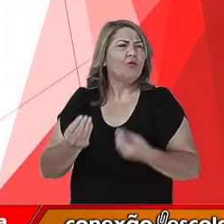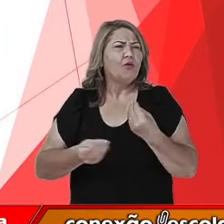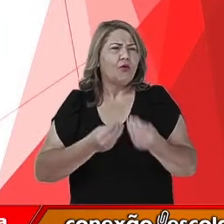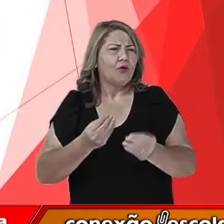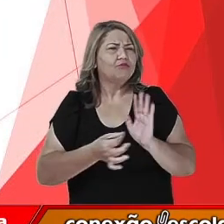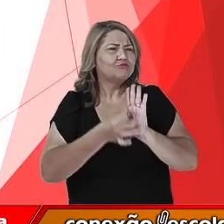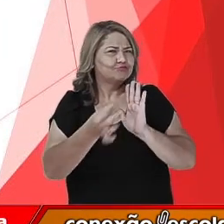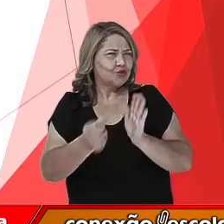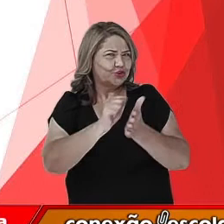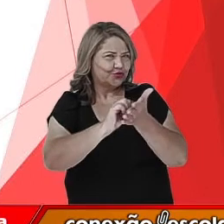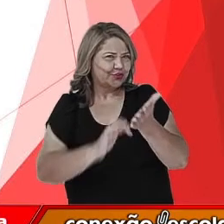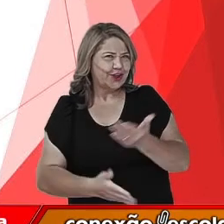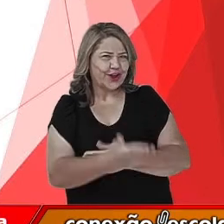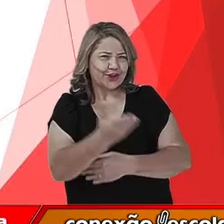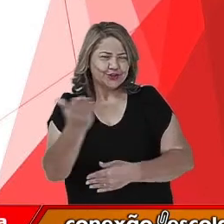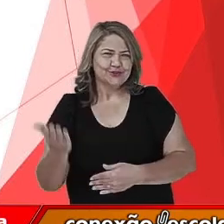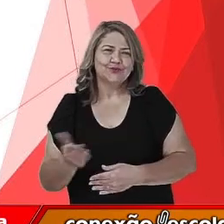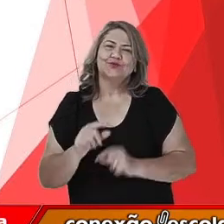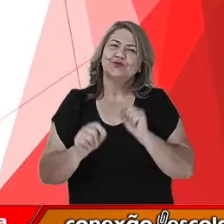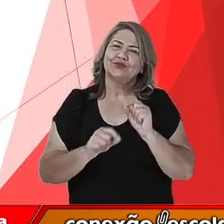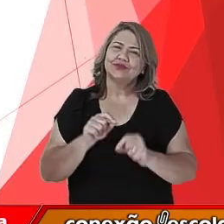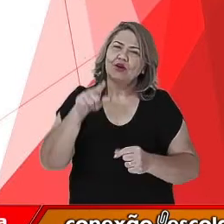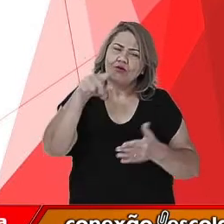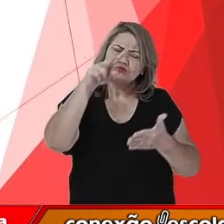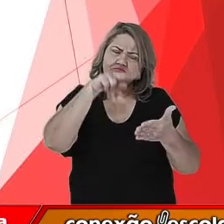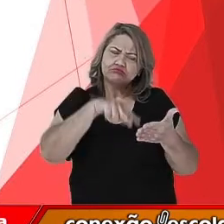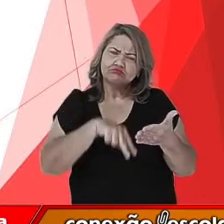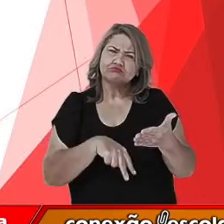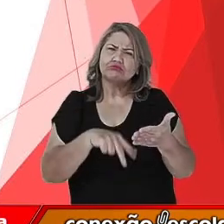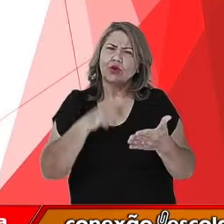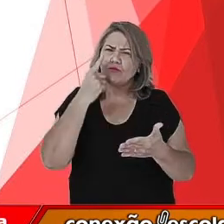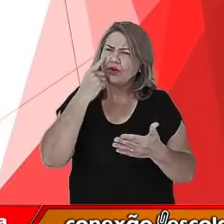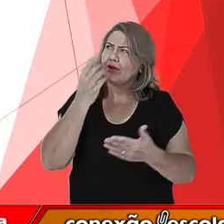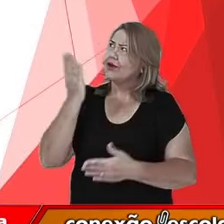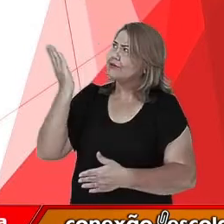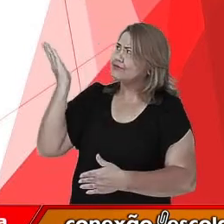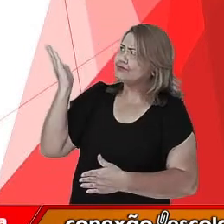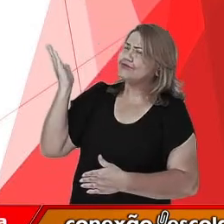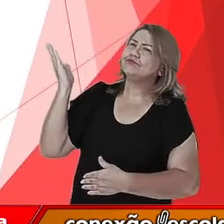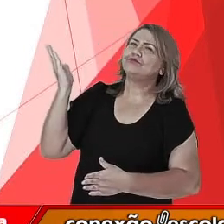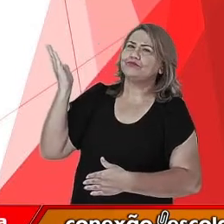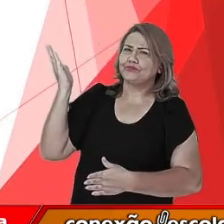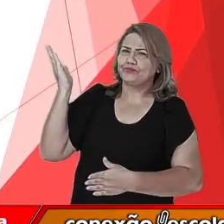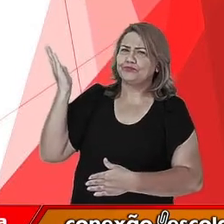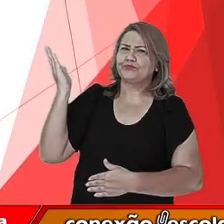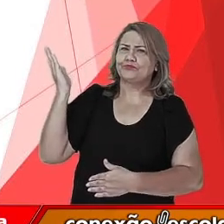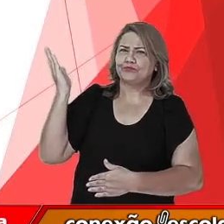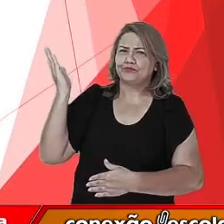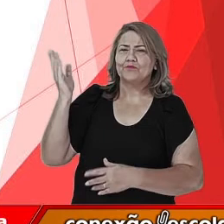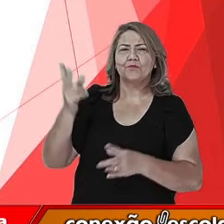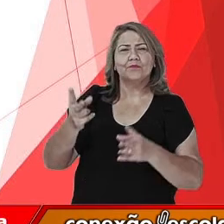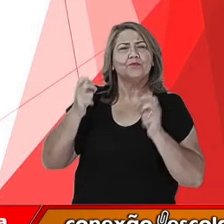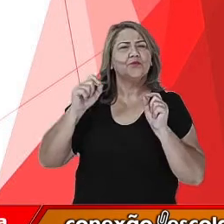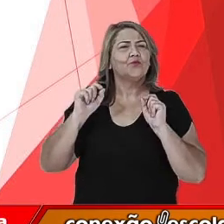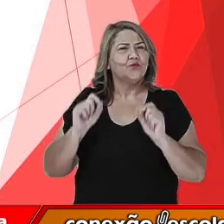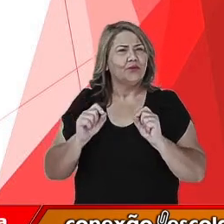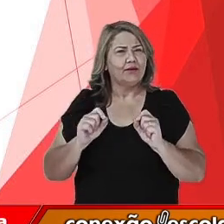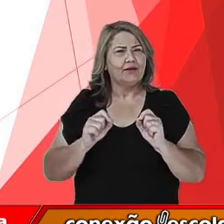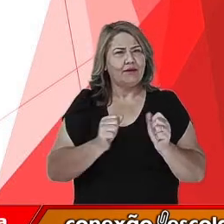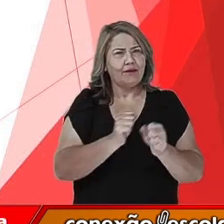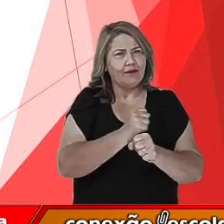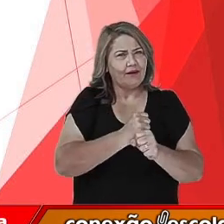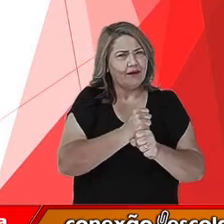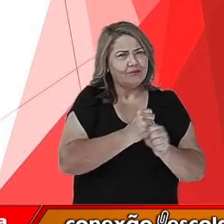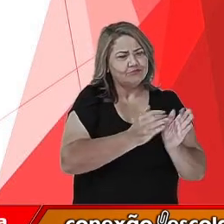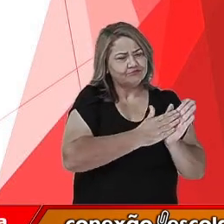sugestão de atividades, eu gostaria que você olhasse nesse gráfico, você vai perceber que nós temos ali de 1500